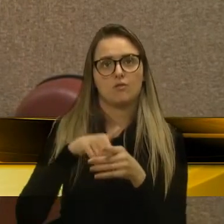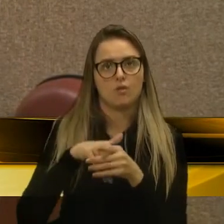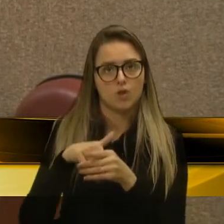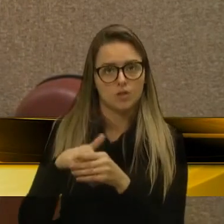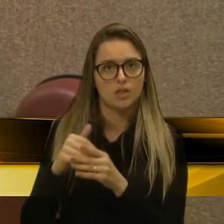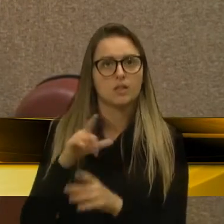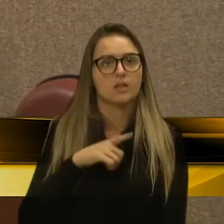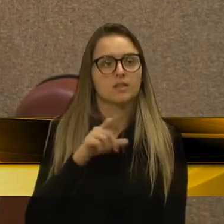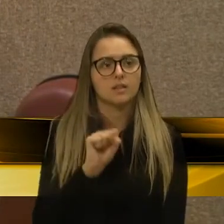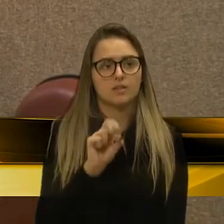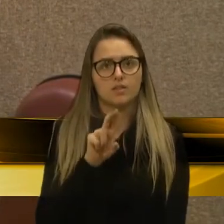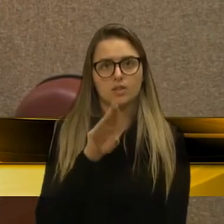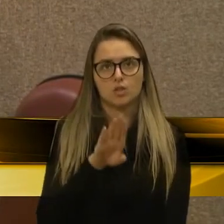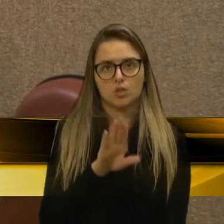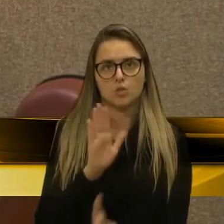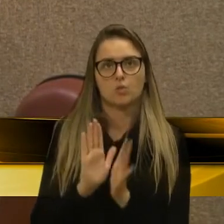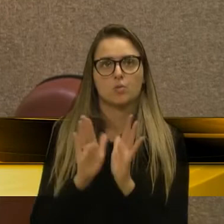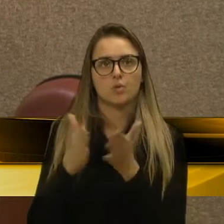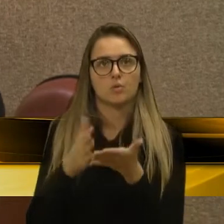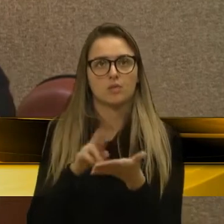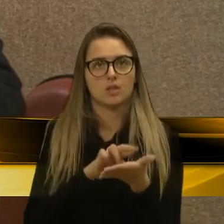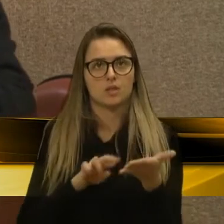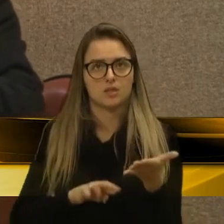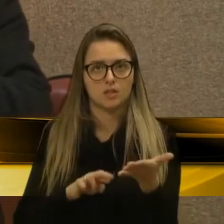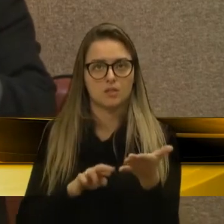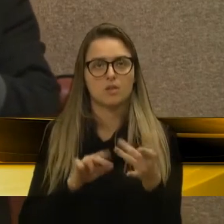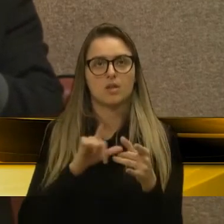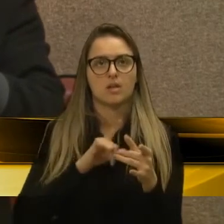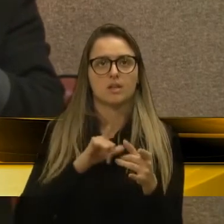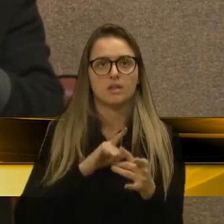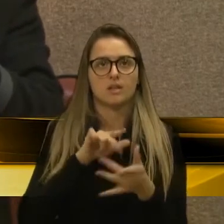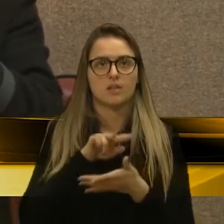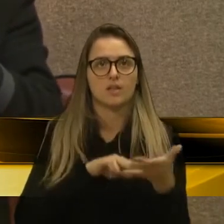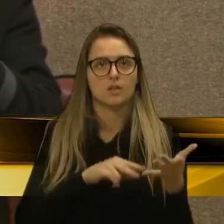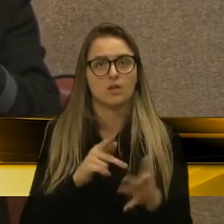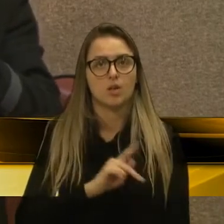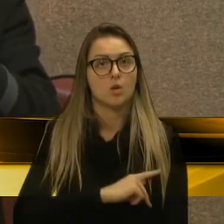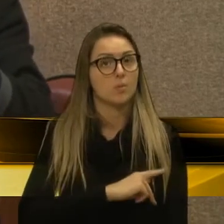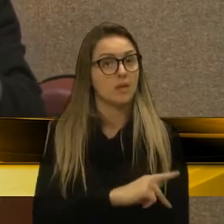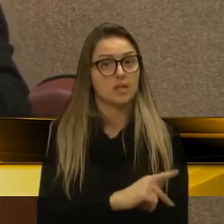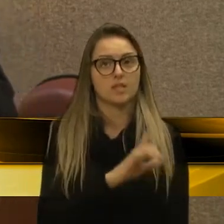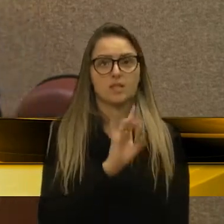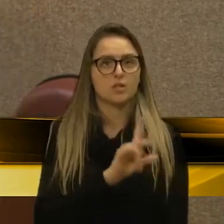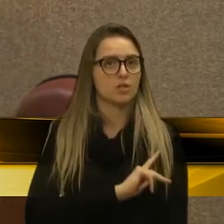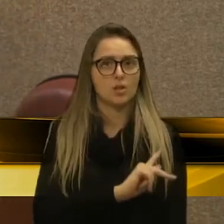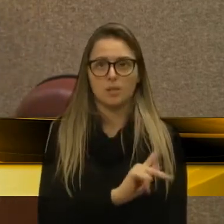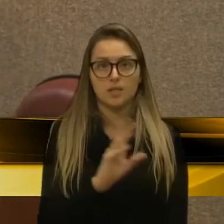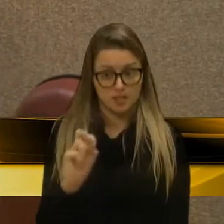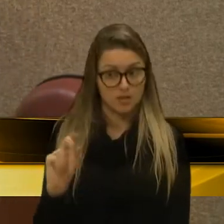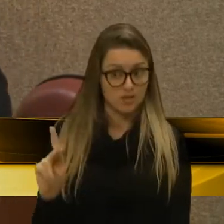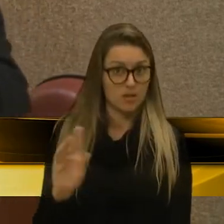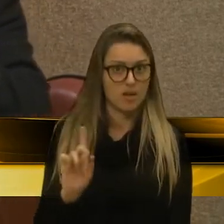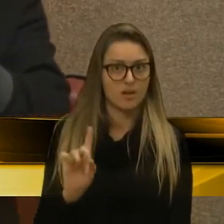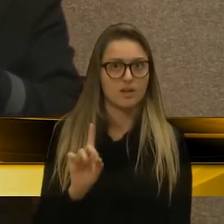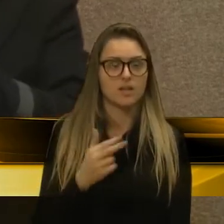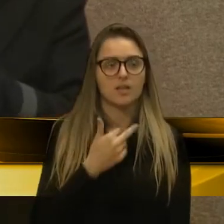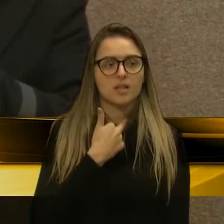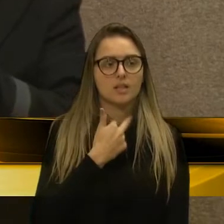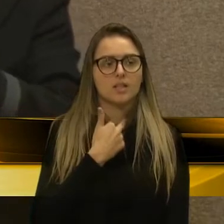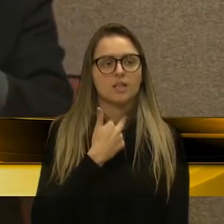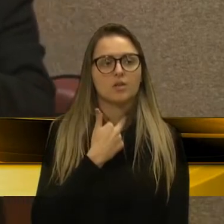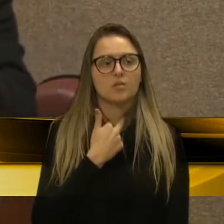subcomissão com relator, revisor, vereadora, o presidente, ele só preside, ele não pode ter